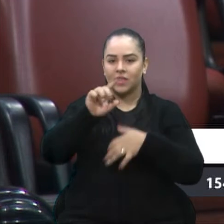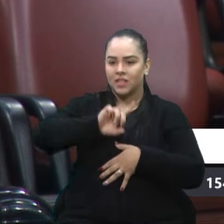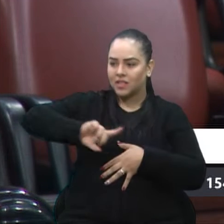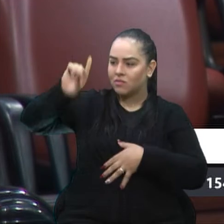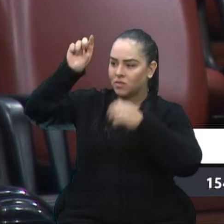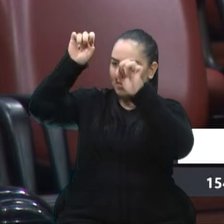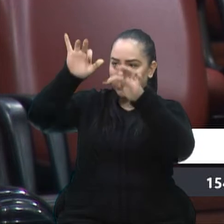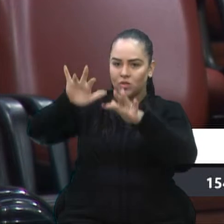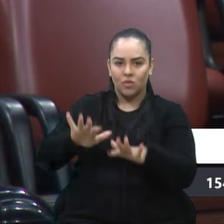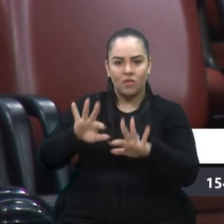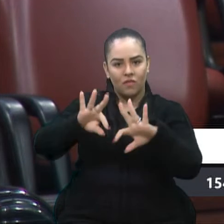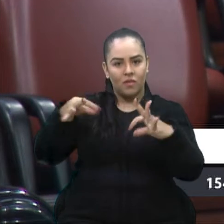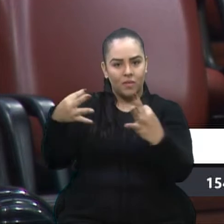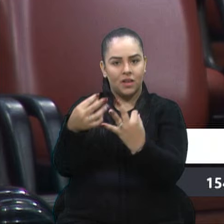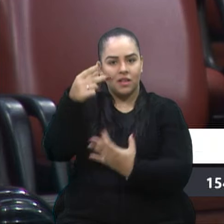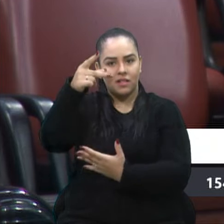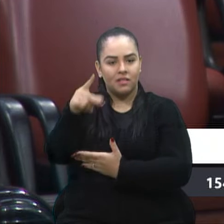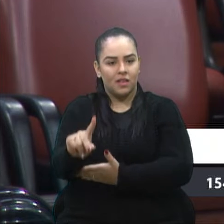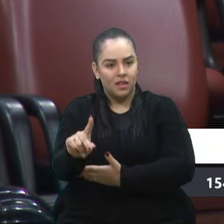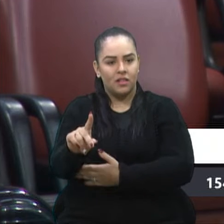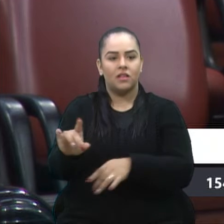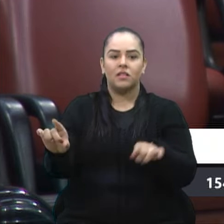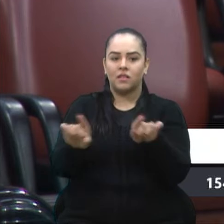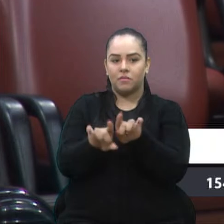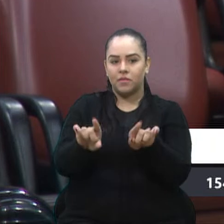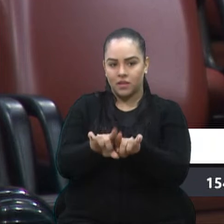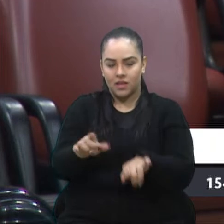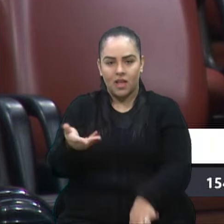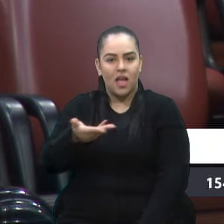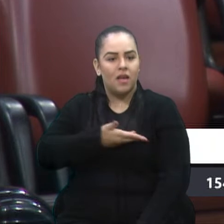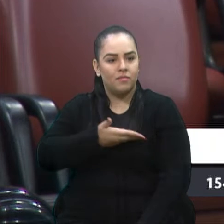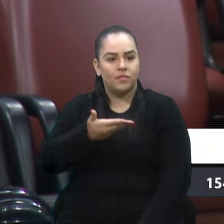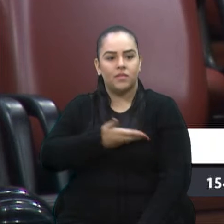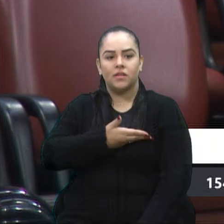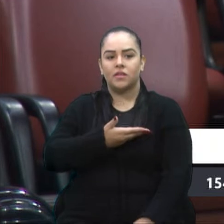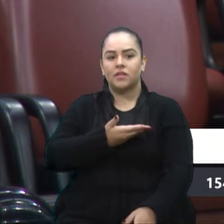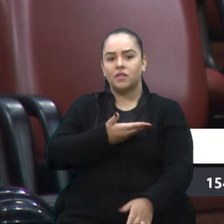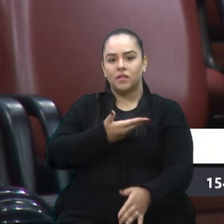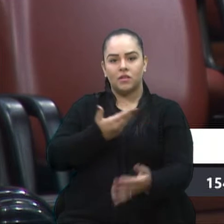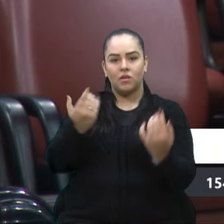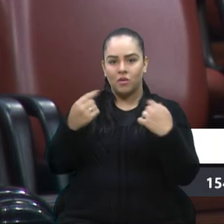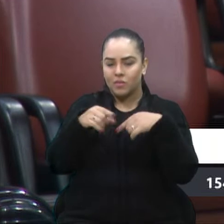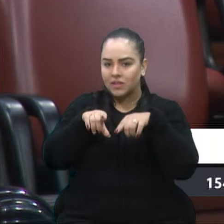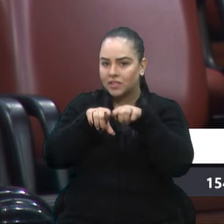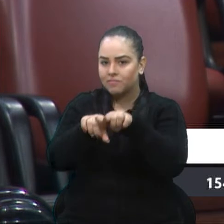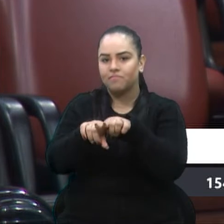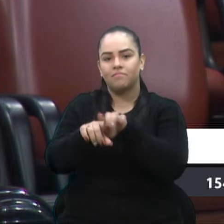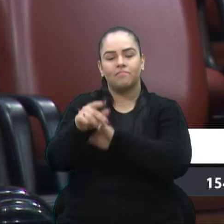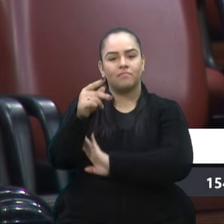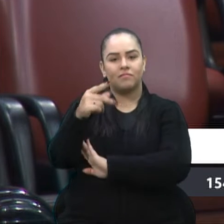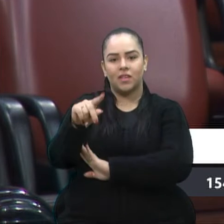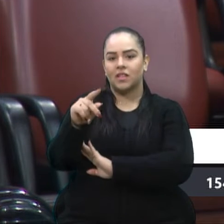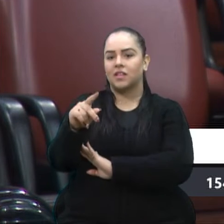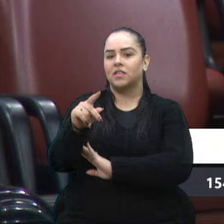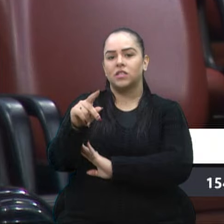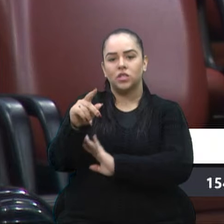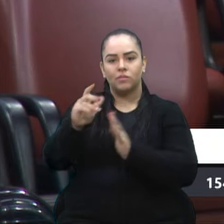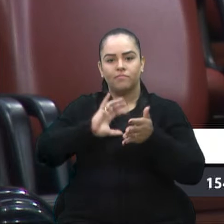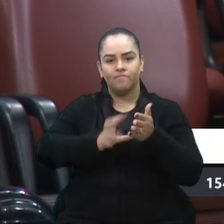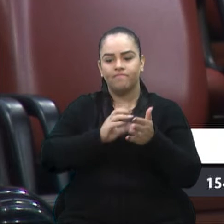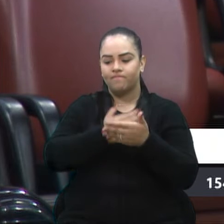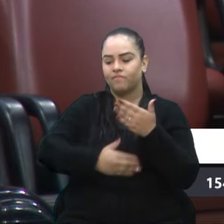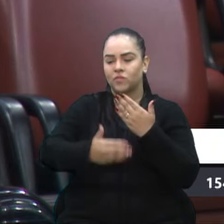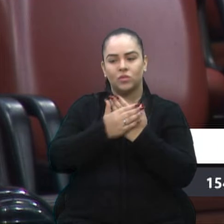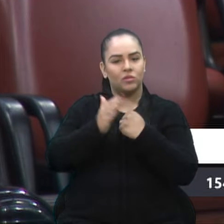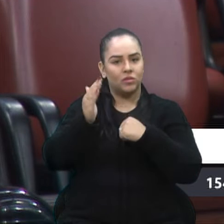familiares, a todos os seus amigos, companheiros, enfim, de partido, a todos que têm um carinho